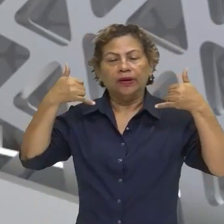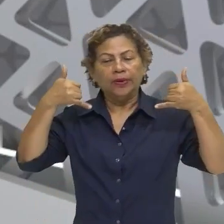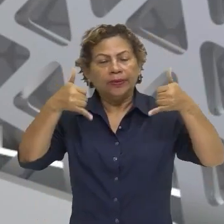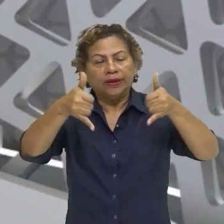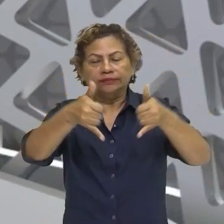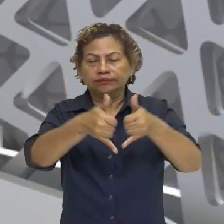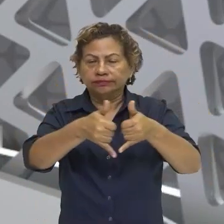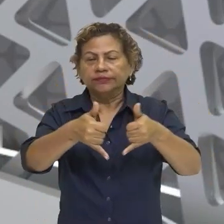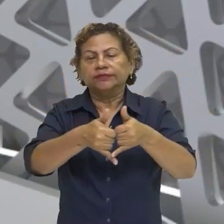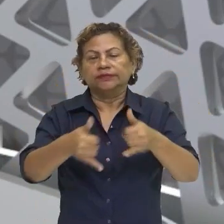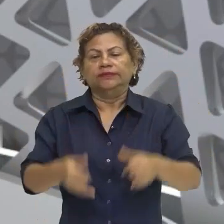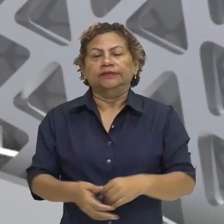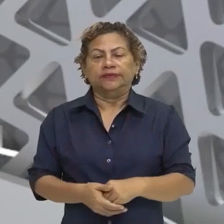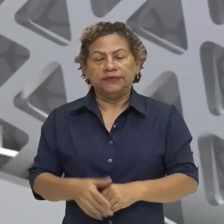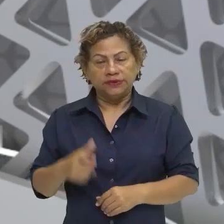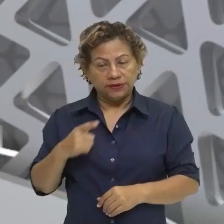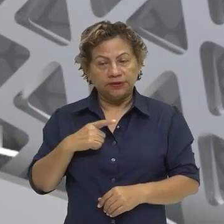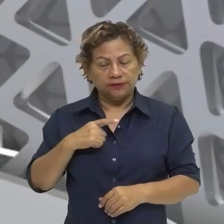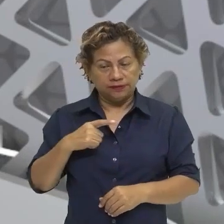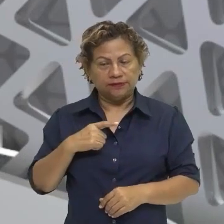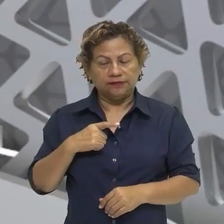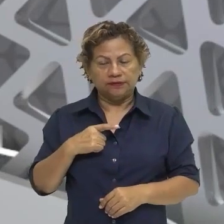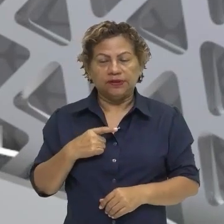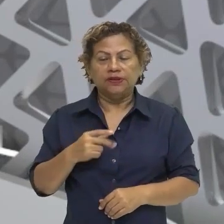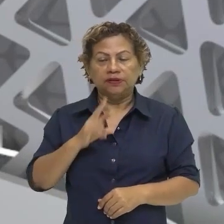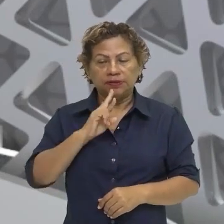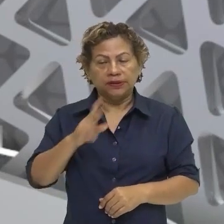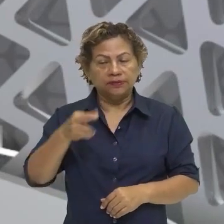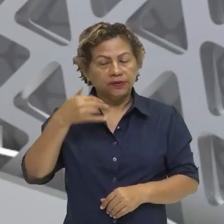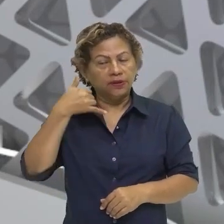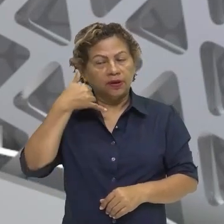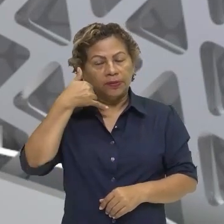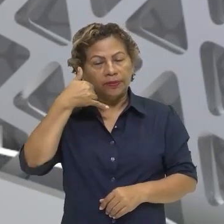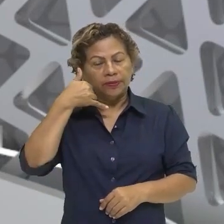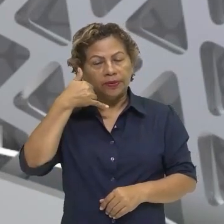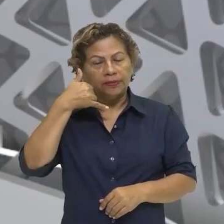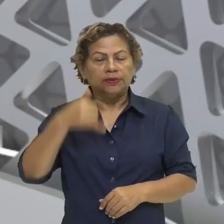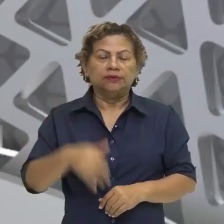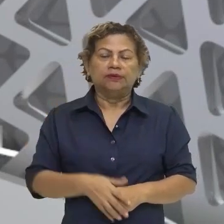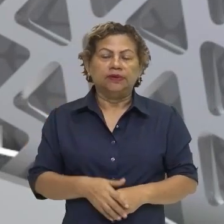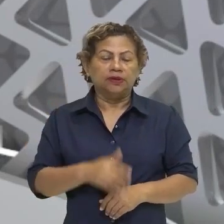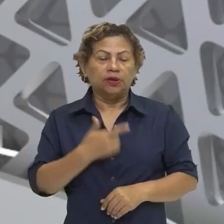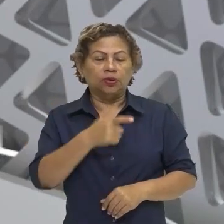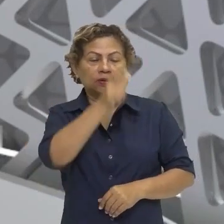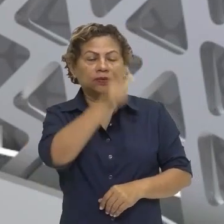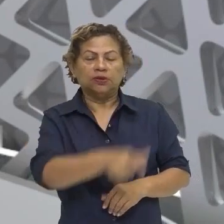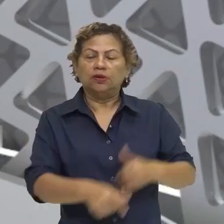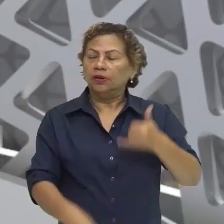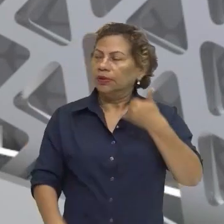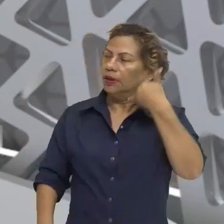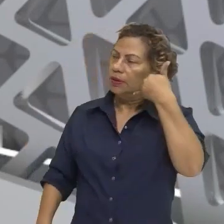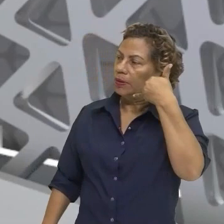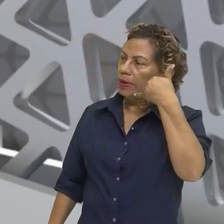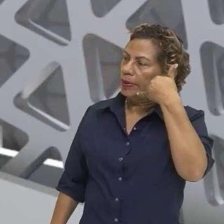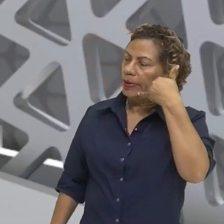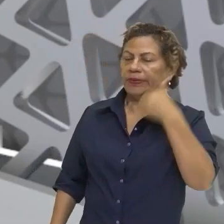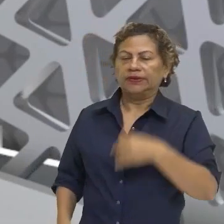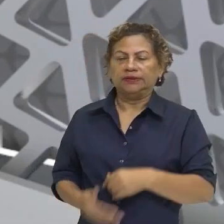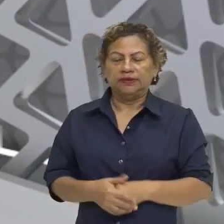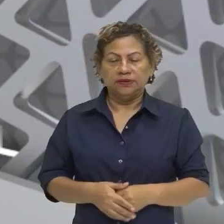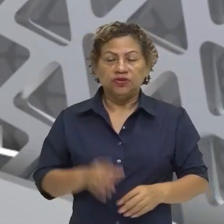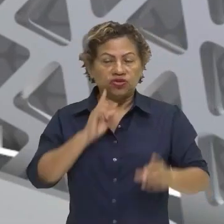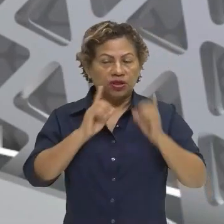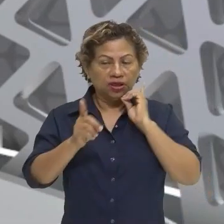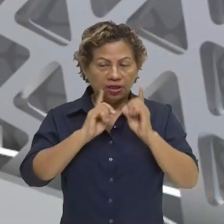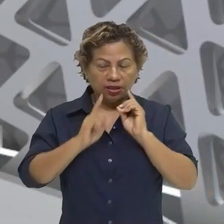alô, vai responder ao emissor, a pessoa que está ali fazendo a ligação, né? Os diálogos também, as